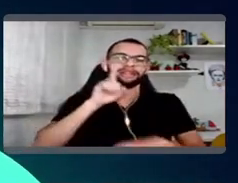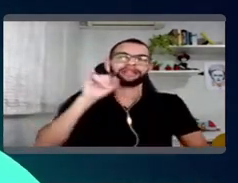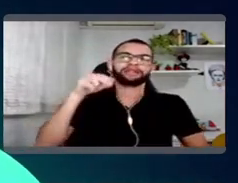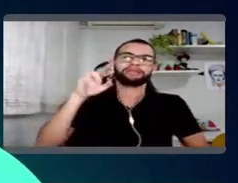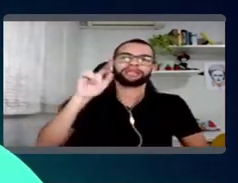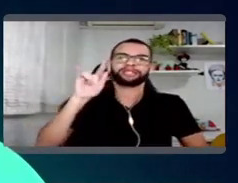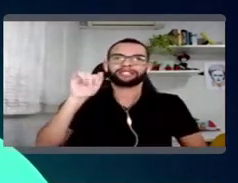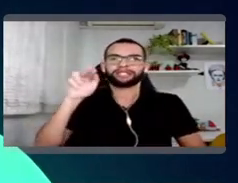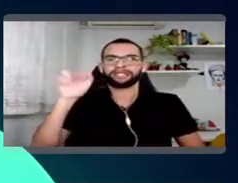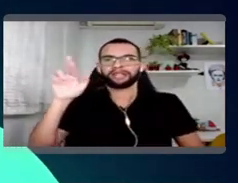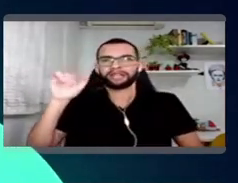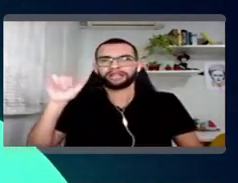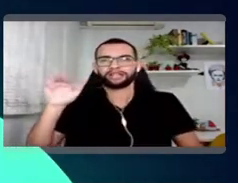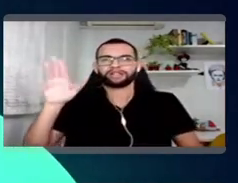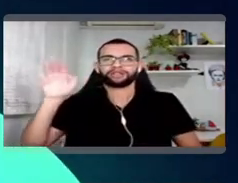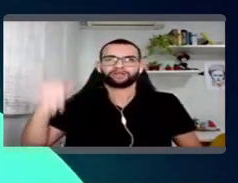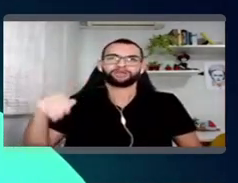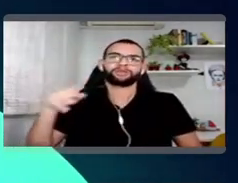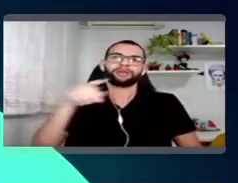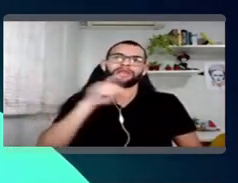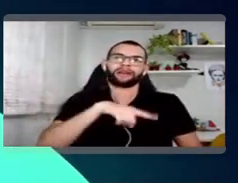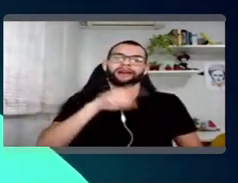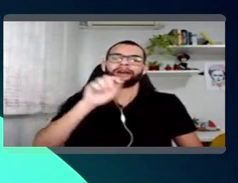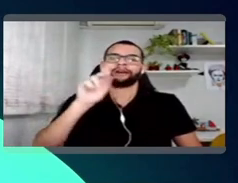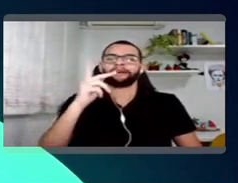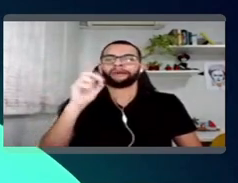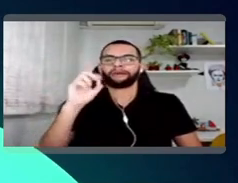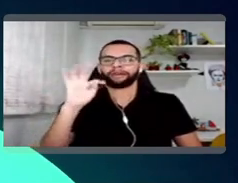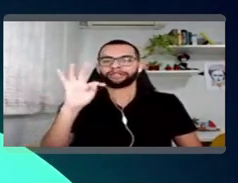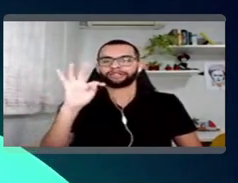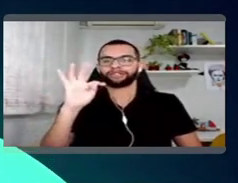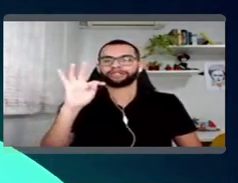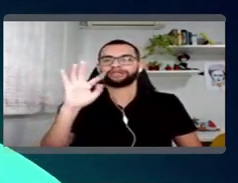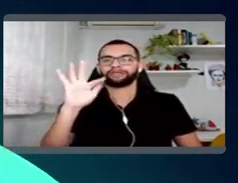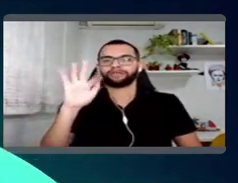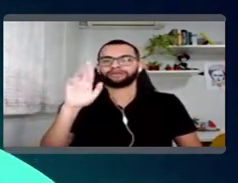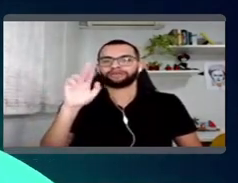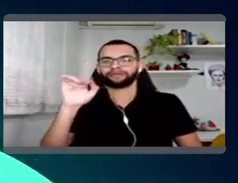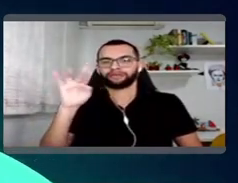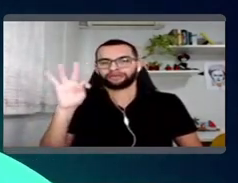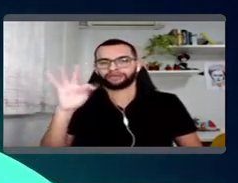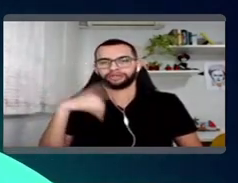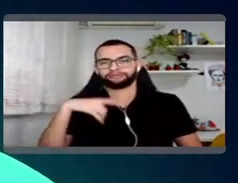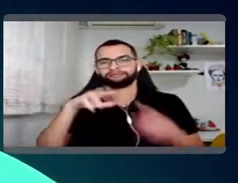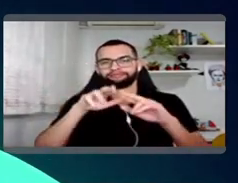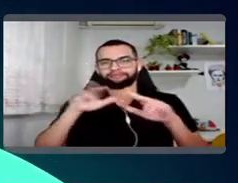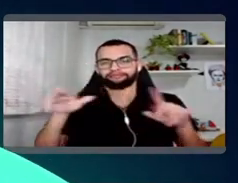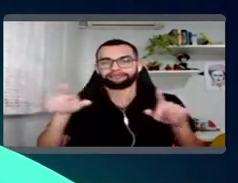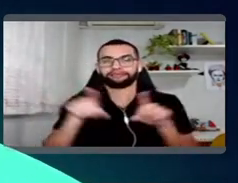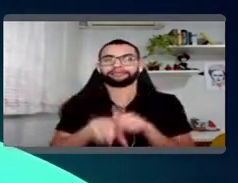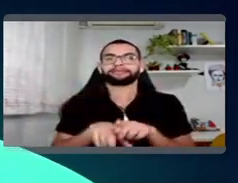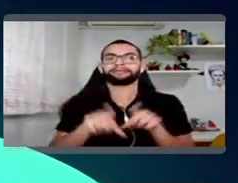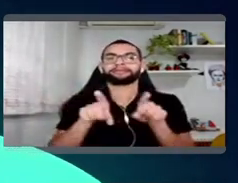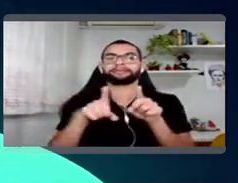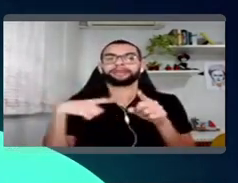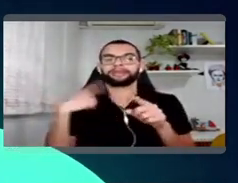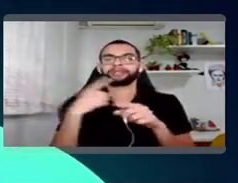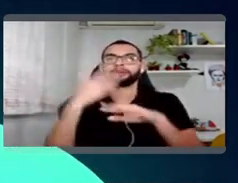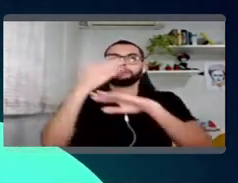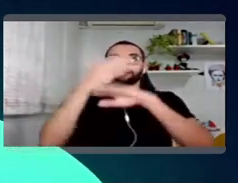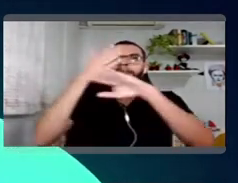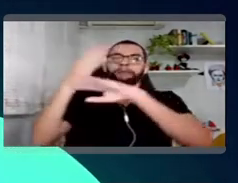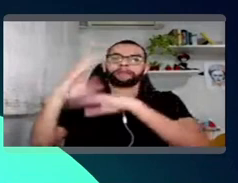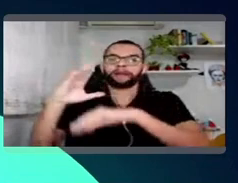o ArtFruit, né? Então, todas essas lojas somadas. A gente atende em 100% dos CEPs do Brasil, então, a gente atende